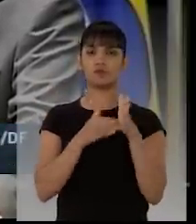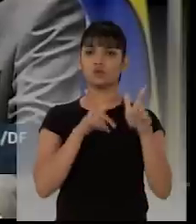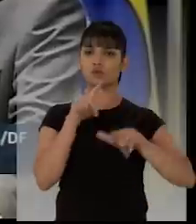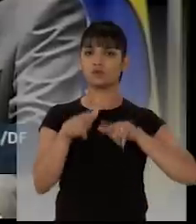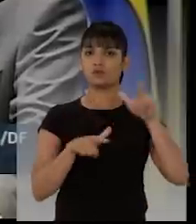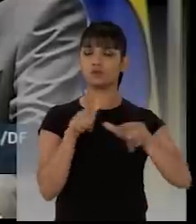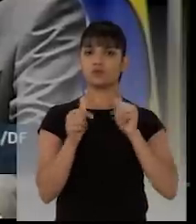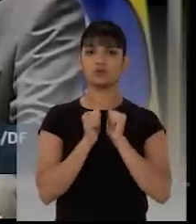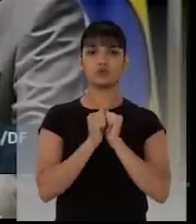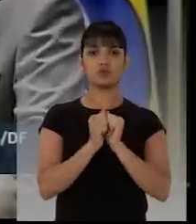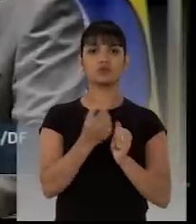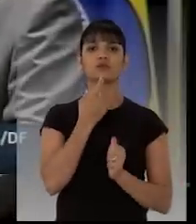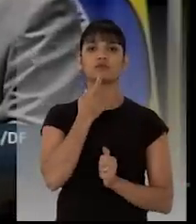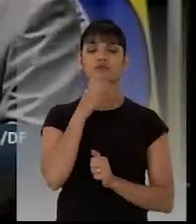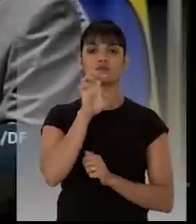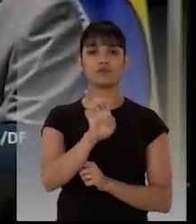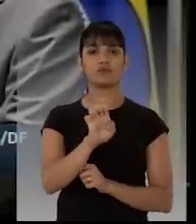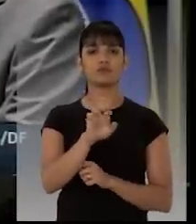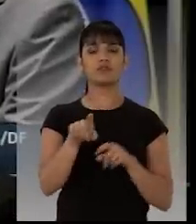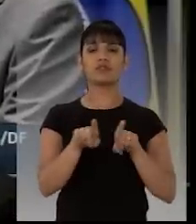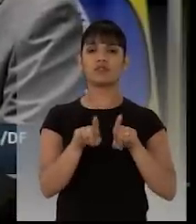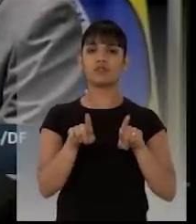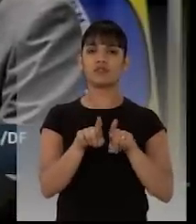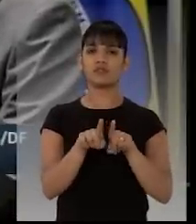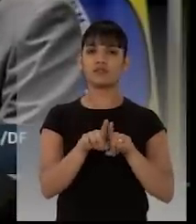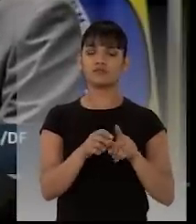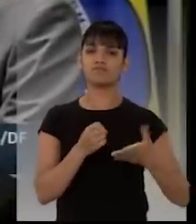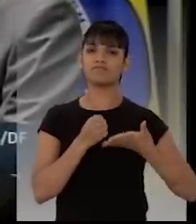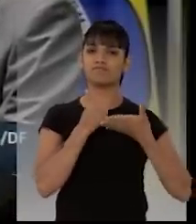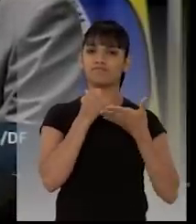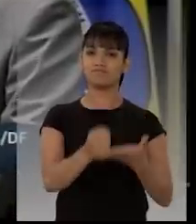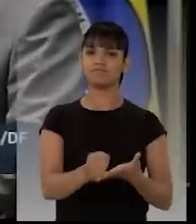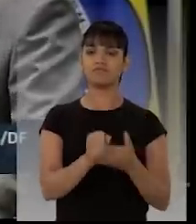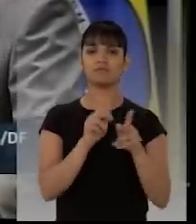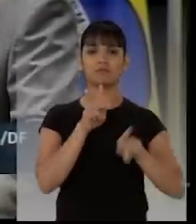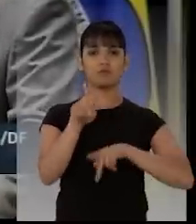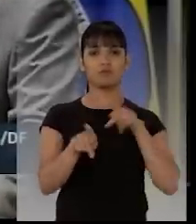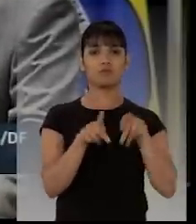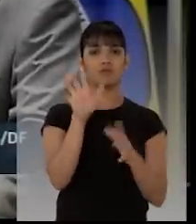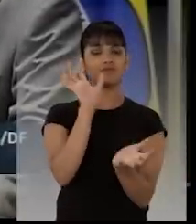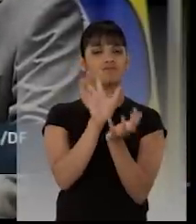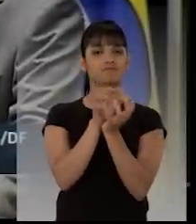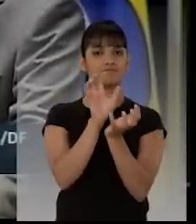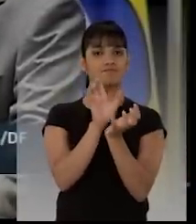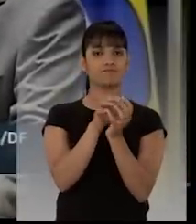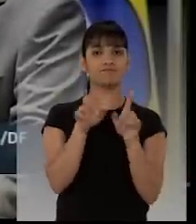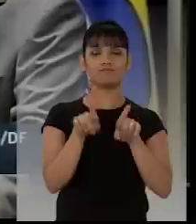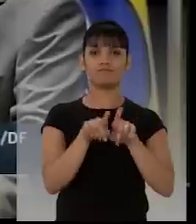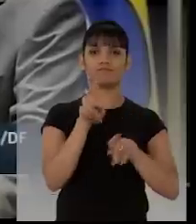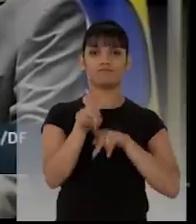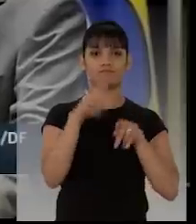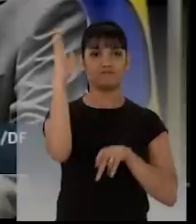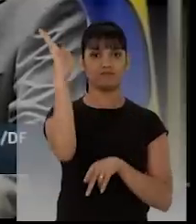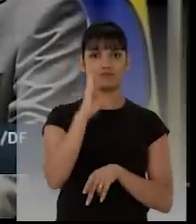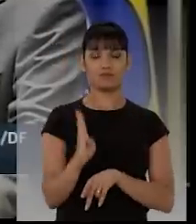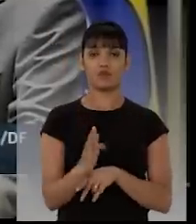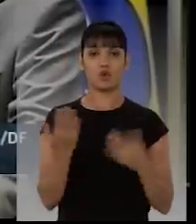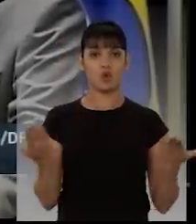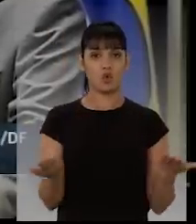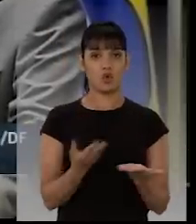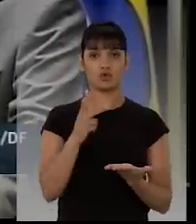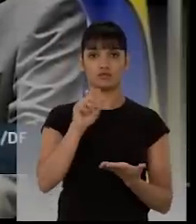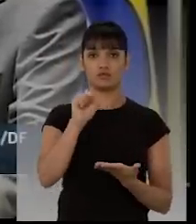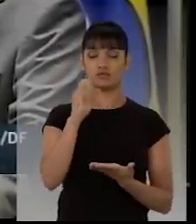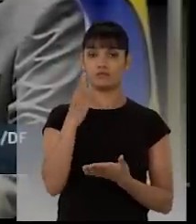Campos, com o povo pernambucano e brasileiro. O PSB perde a sua maior liderança política